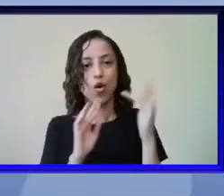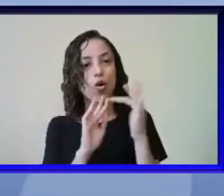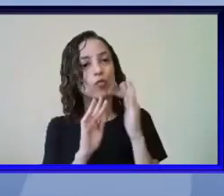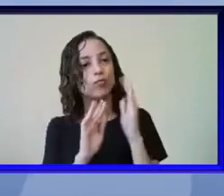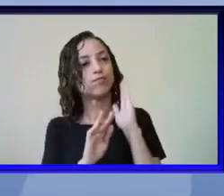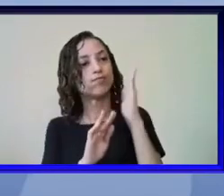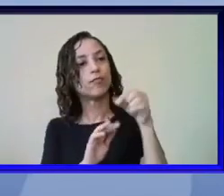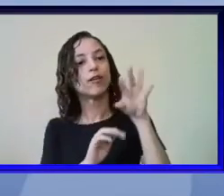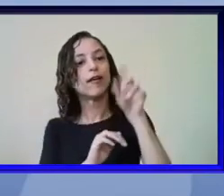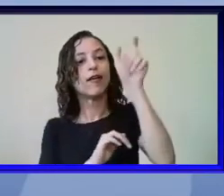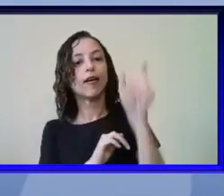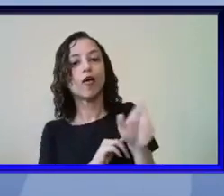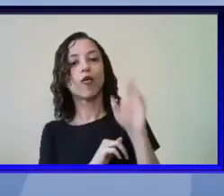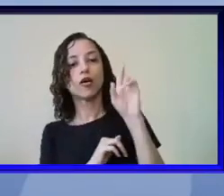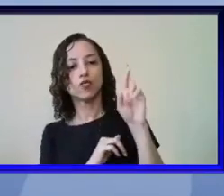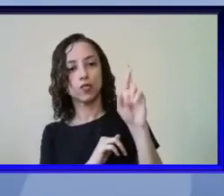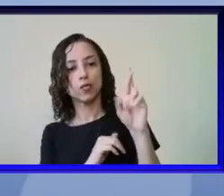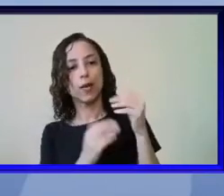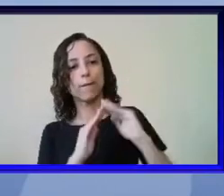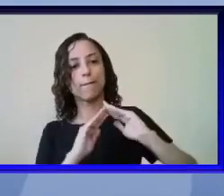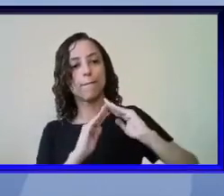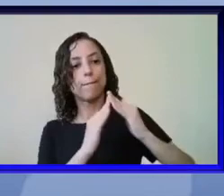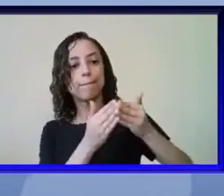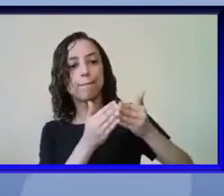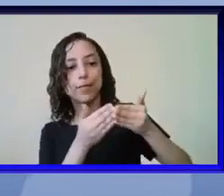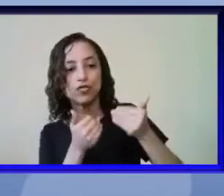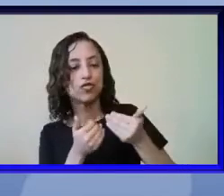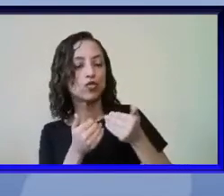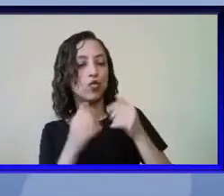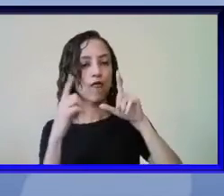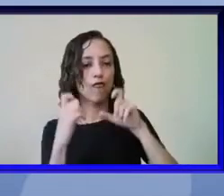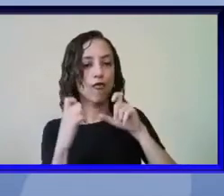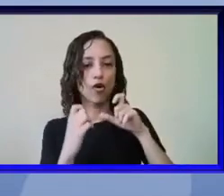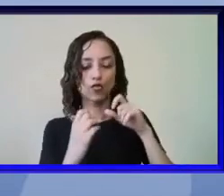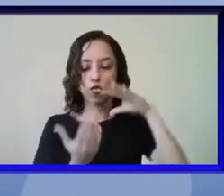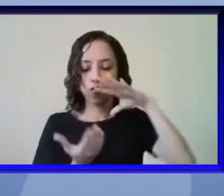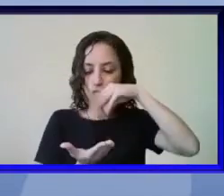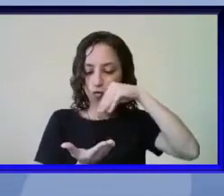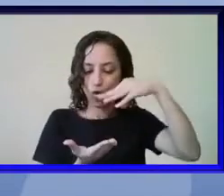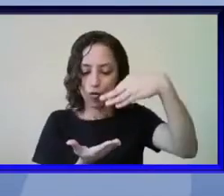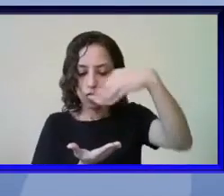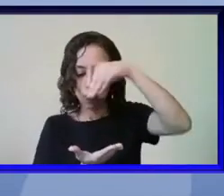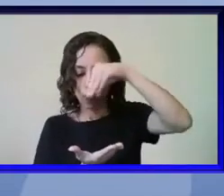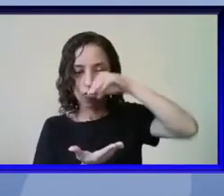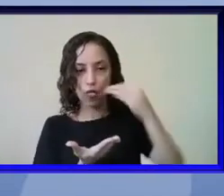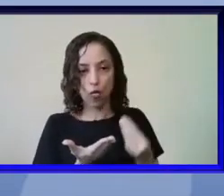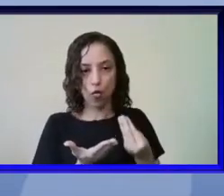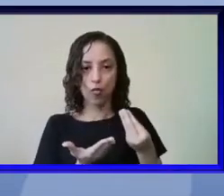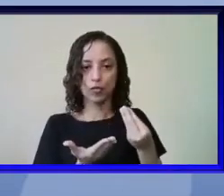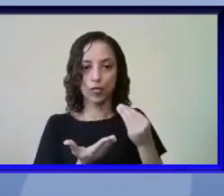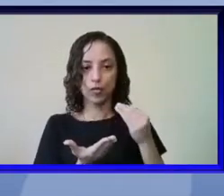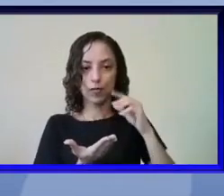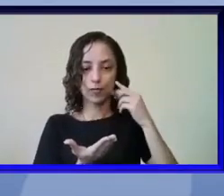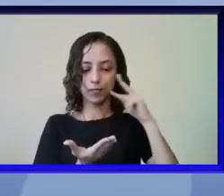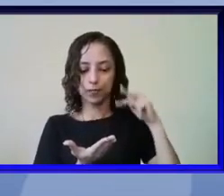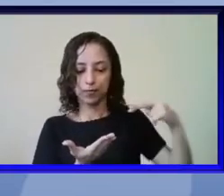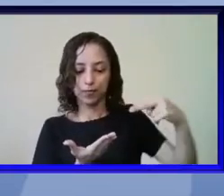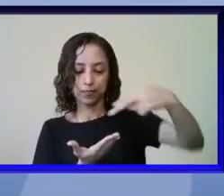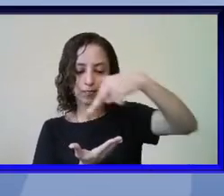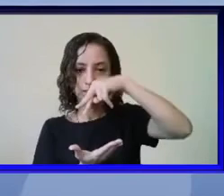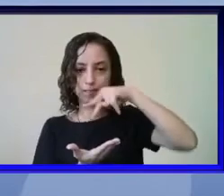com a curadoria pedir novas fotos em ângulos diferentes e de diferentes estruturas e